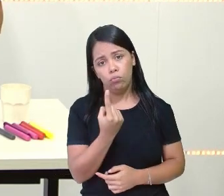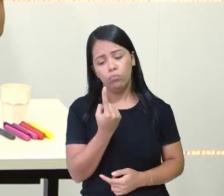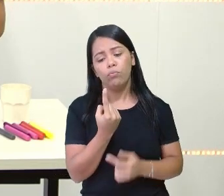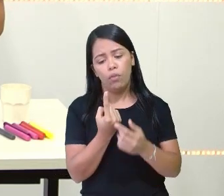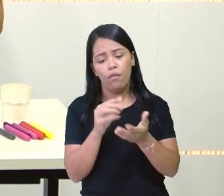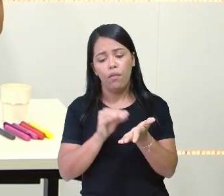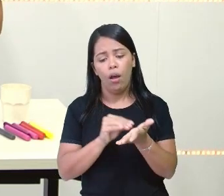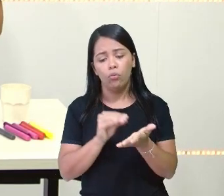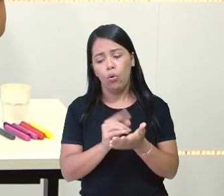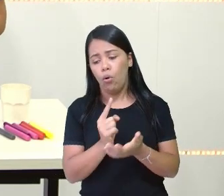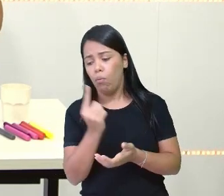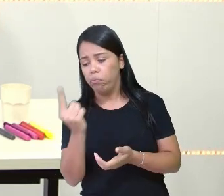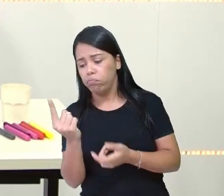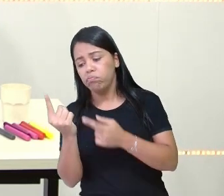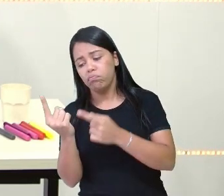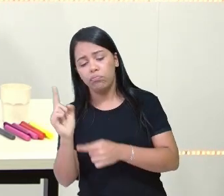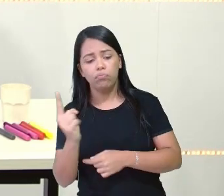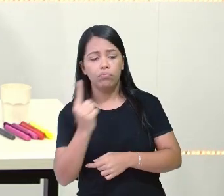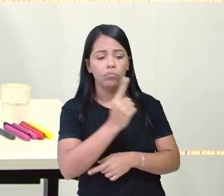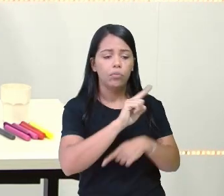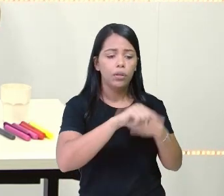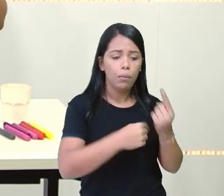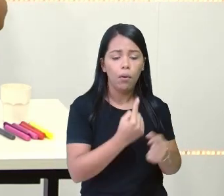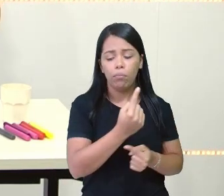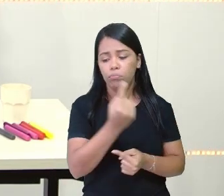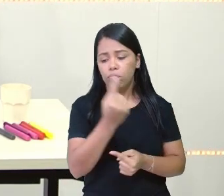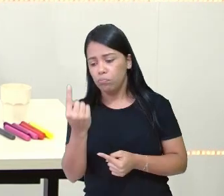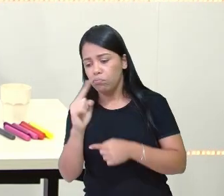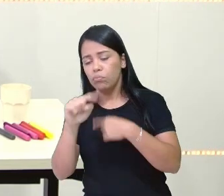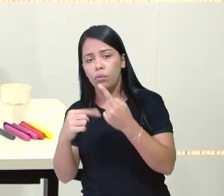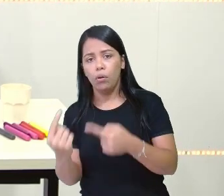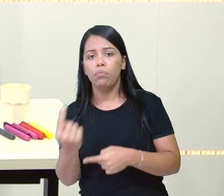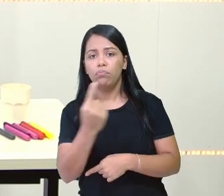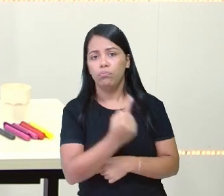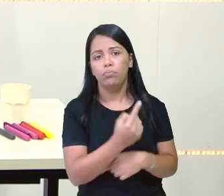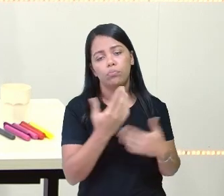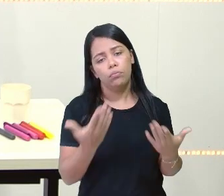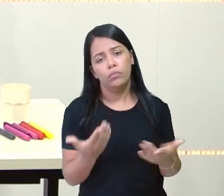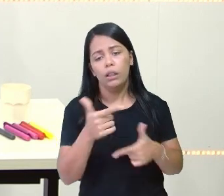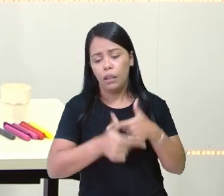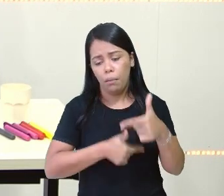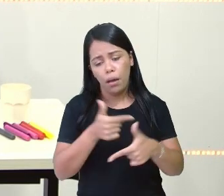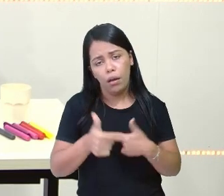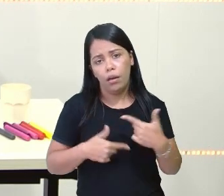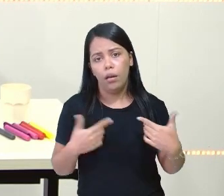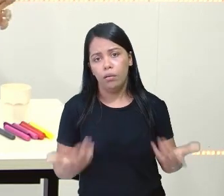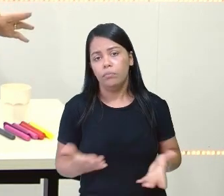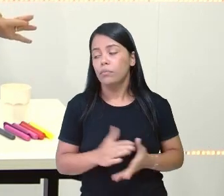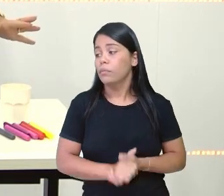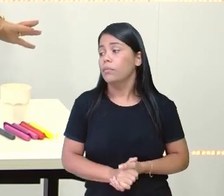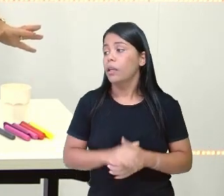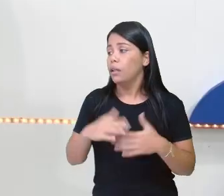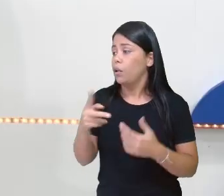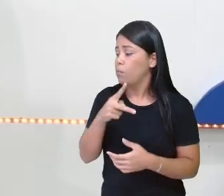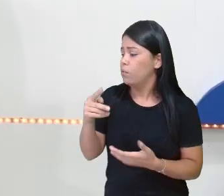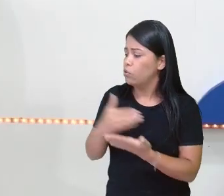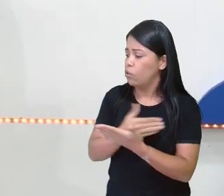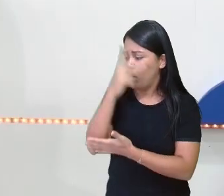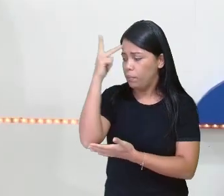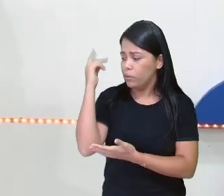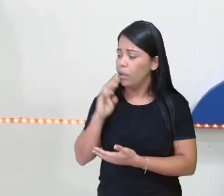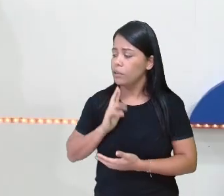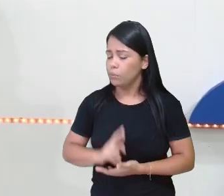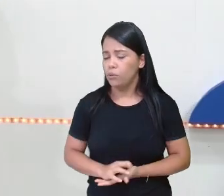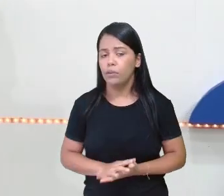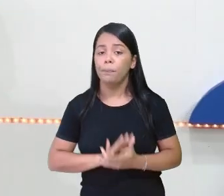resolver dessa maneira. Vocês chegaram a esse resultado? Professora Sandra, alguém comentou aí sobre esse problema? Sim, o